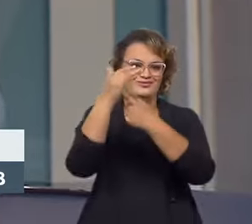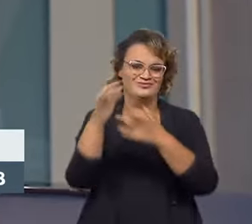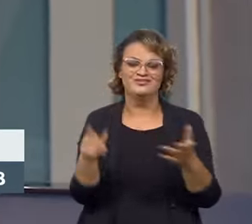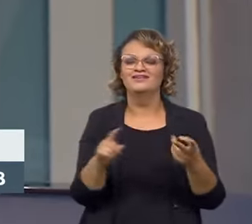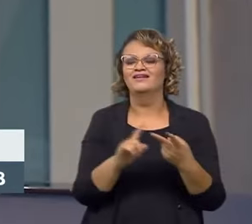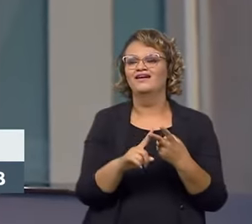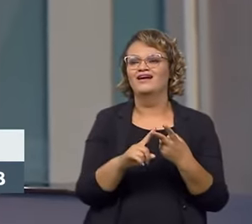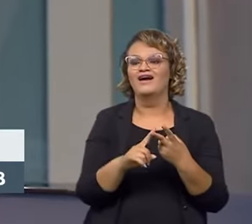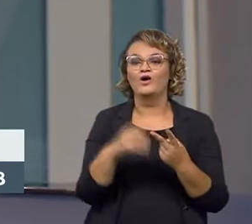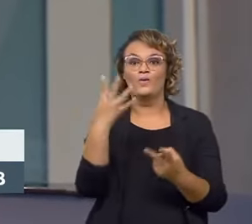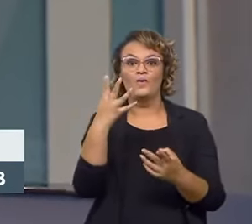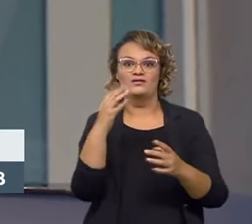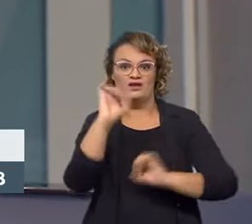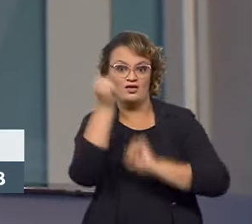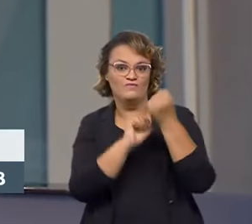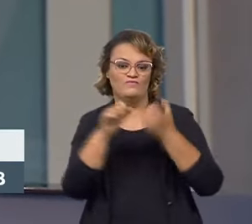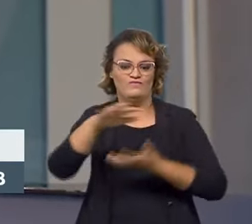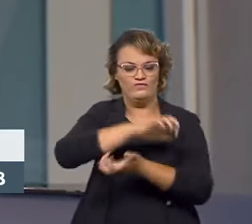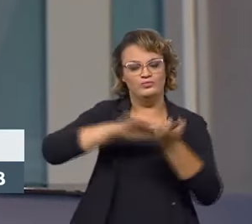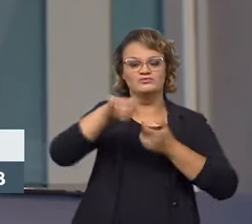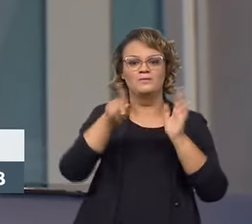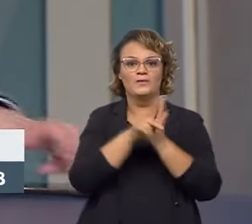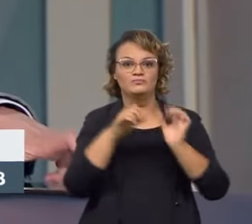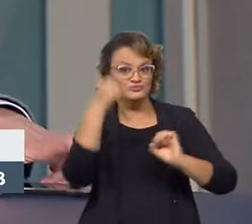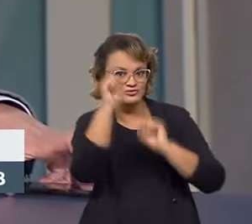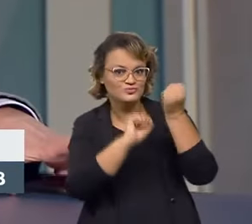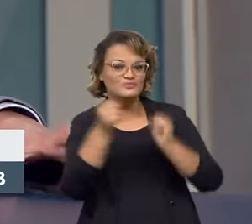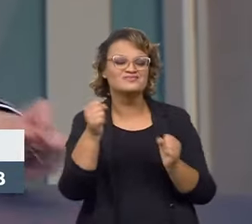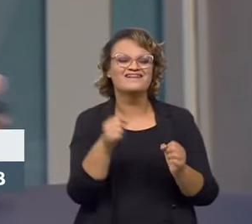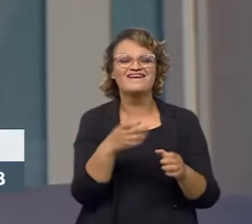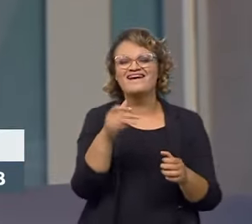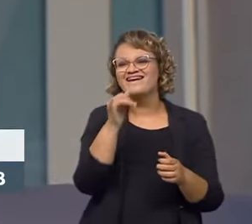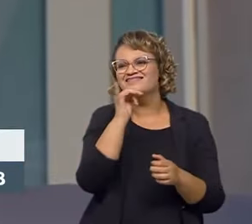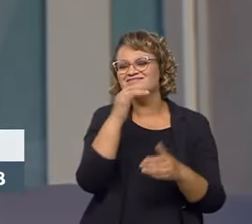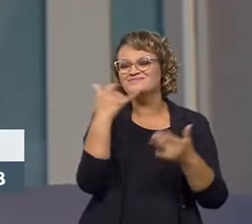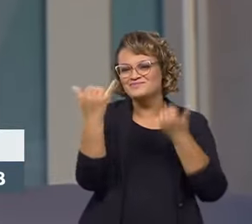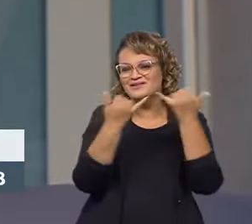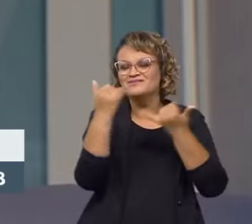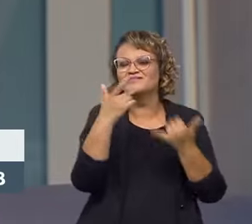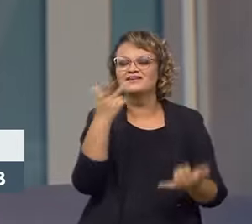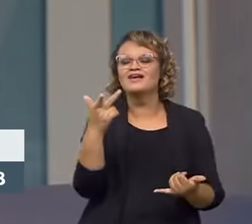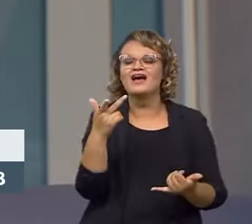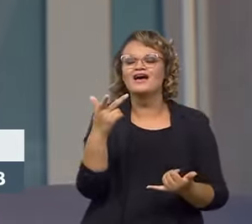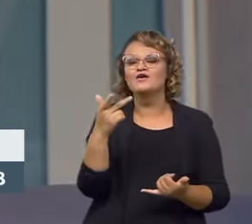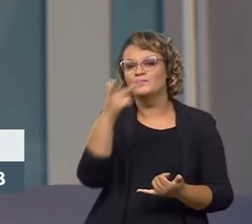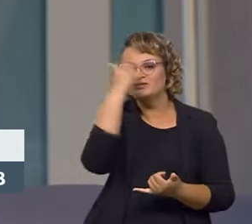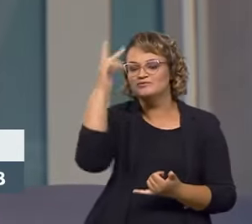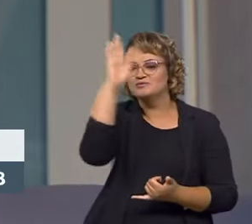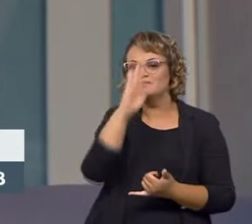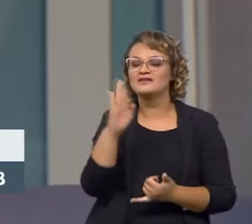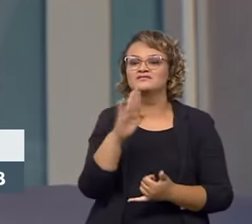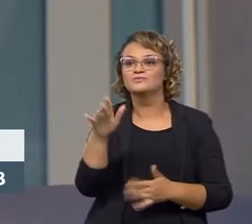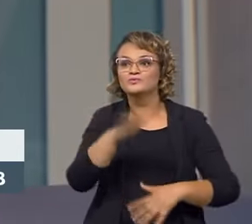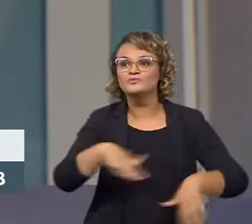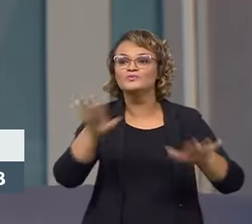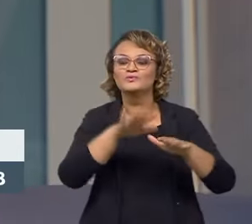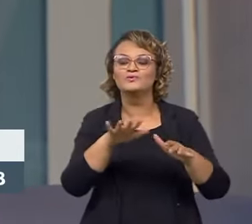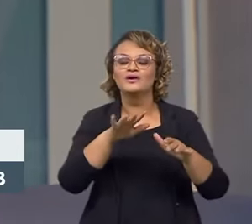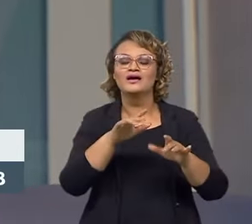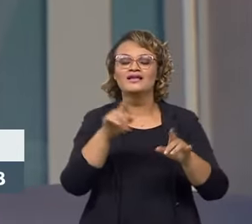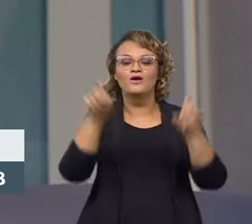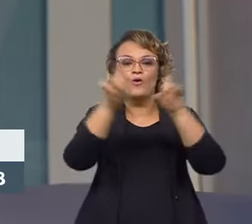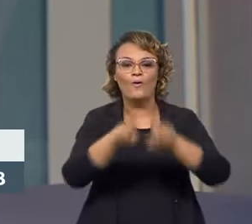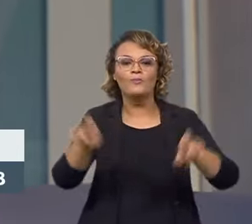a chamada quarta revolução industrial. Hoje, eu costumo brincar, Todo consumidor no Brasil tem um computador na sua mão, que é o